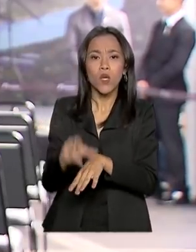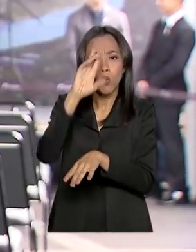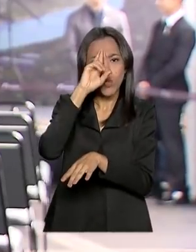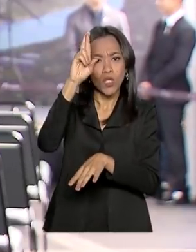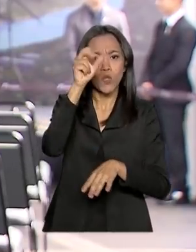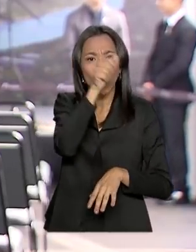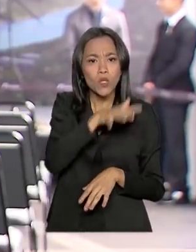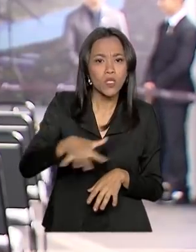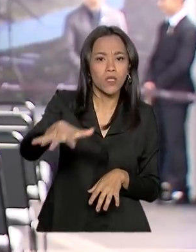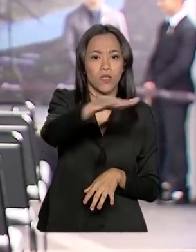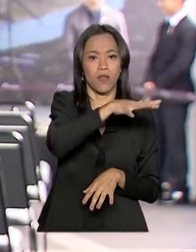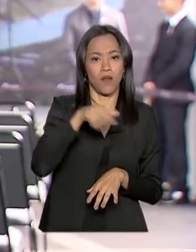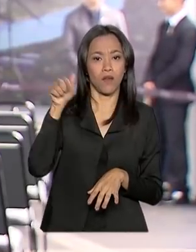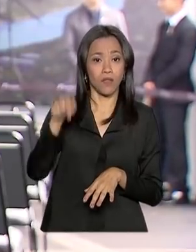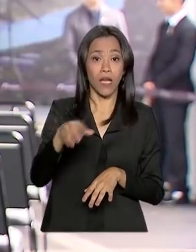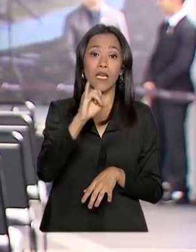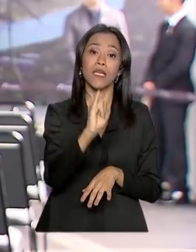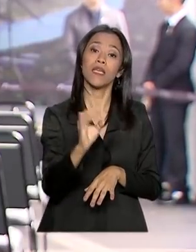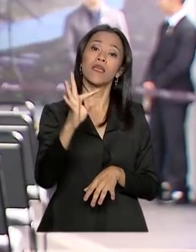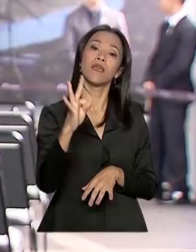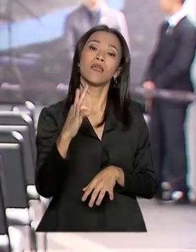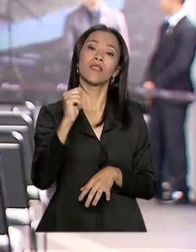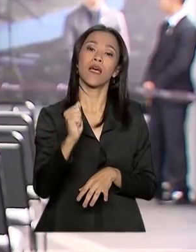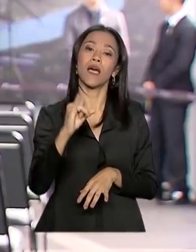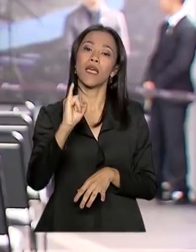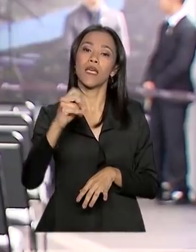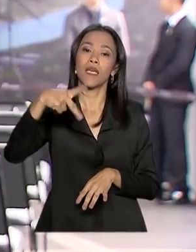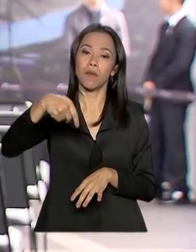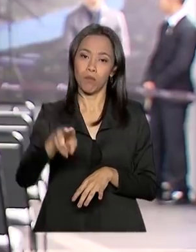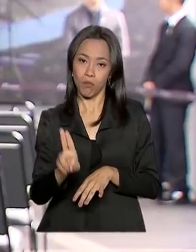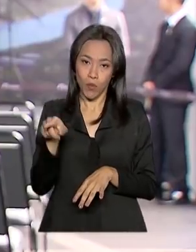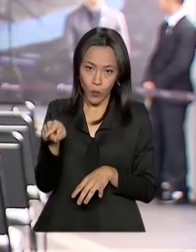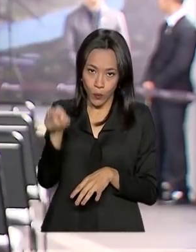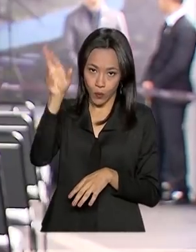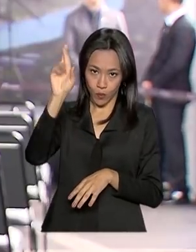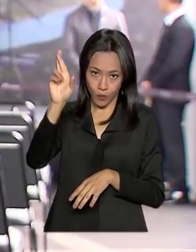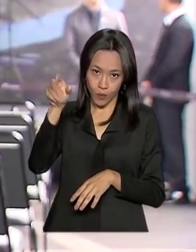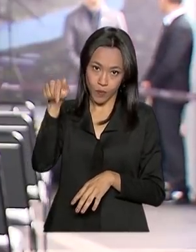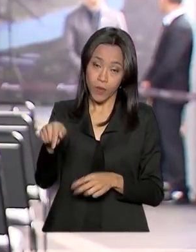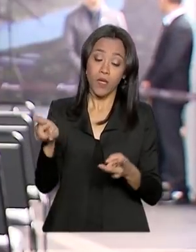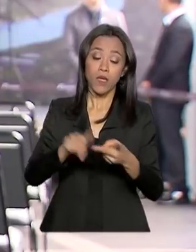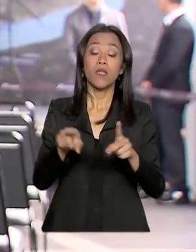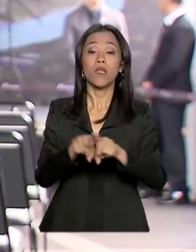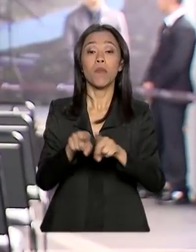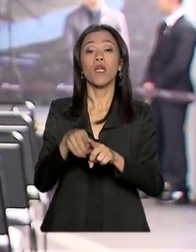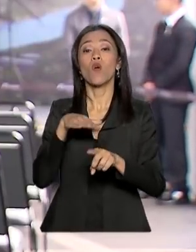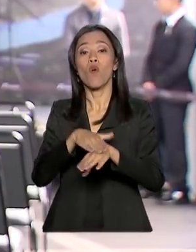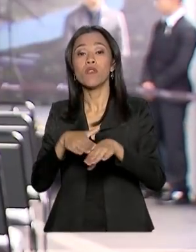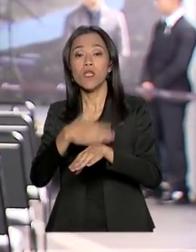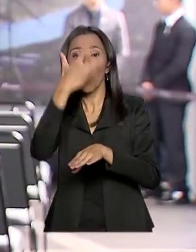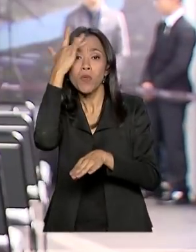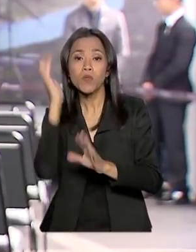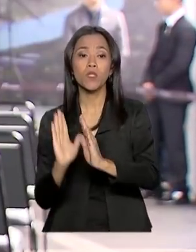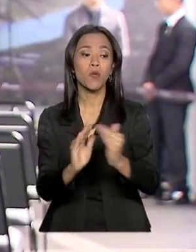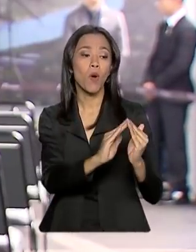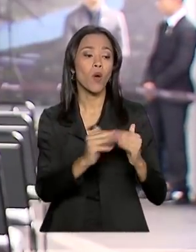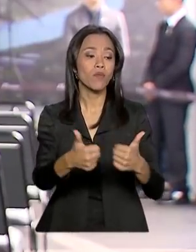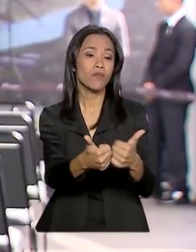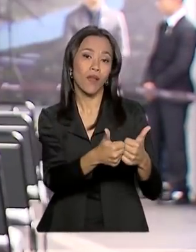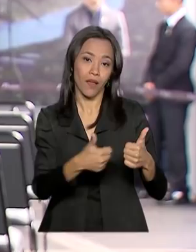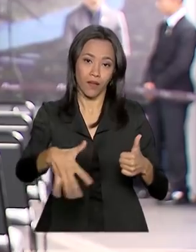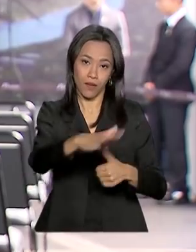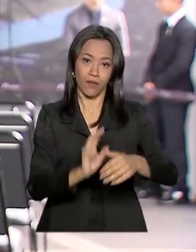brasileiro de Itaipu, o general Joaquim da Silva e Luna e também conversei com moradores lá na Ponte da